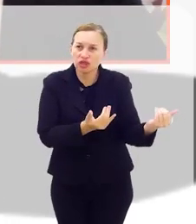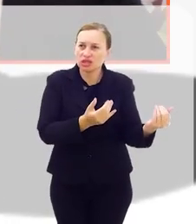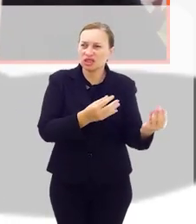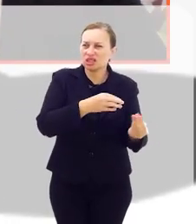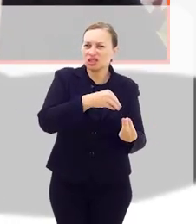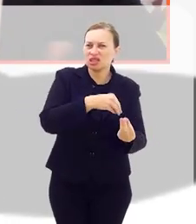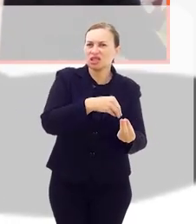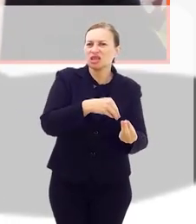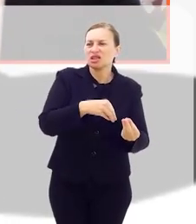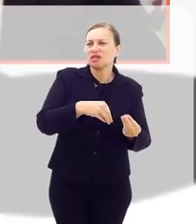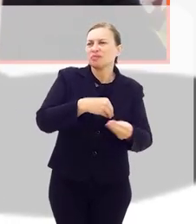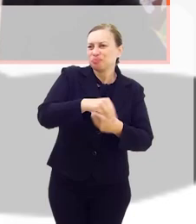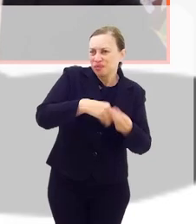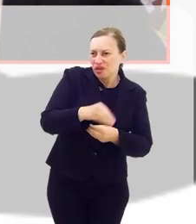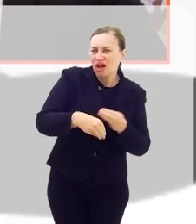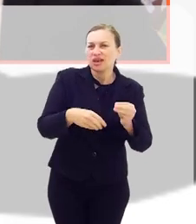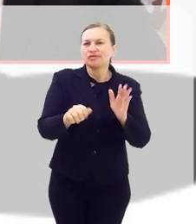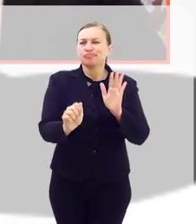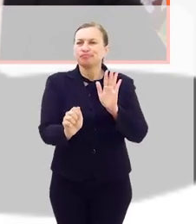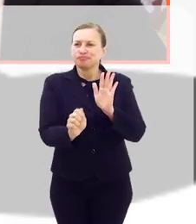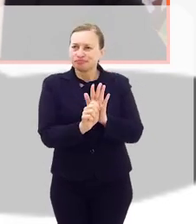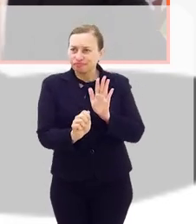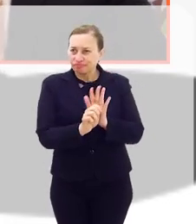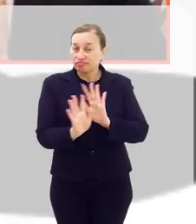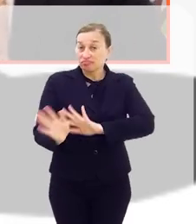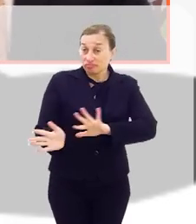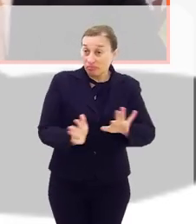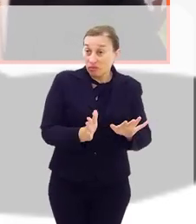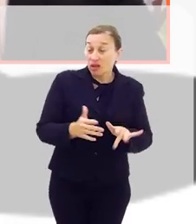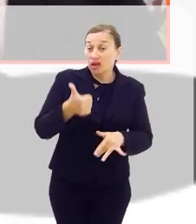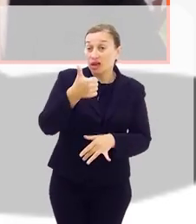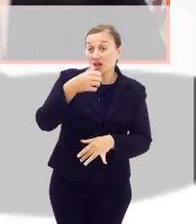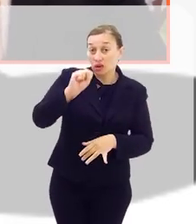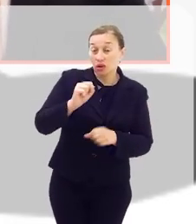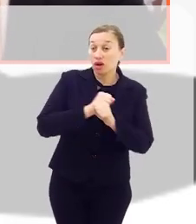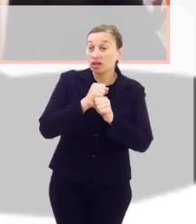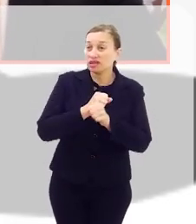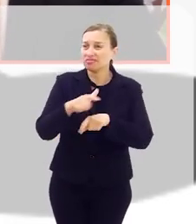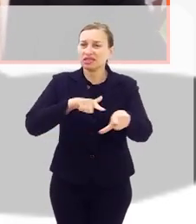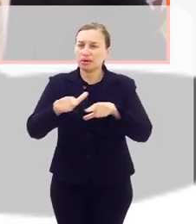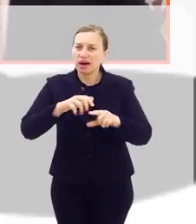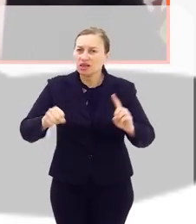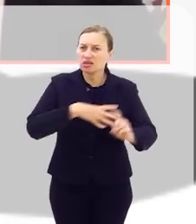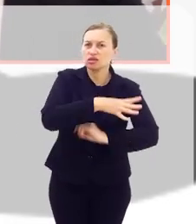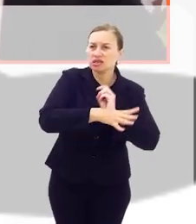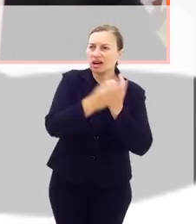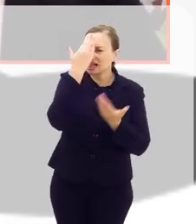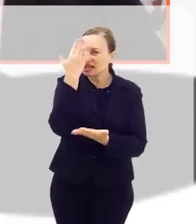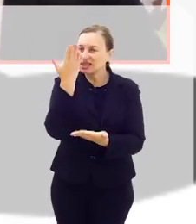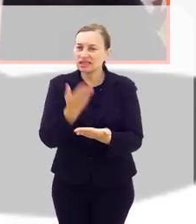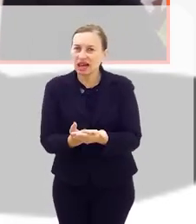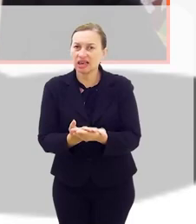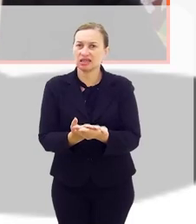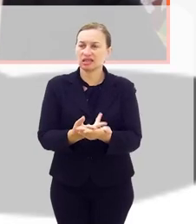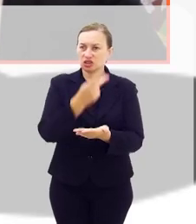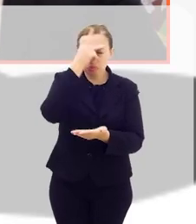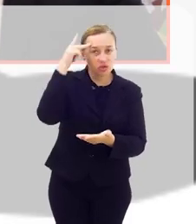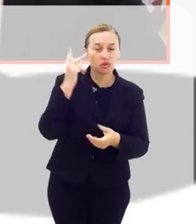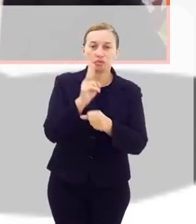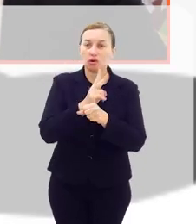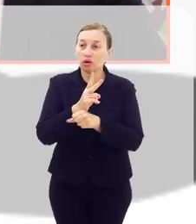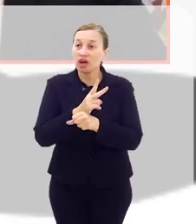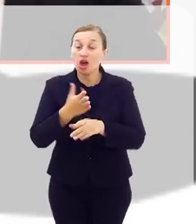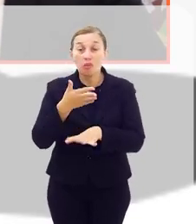envolvidos na marginalidade. Então, em 18 anos do meu trabalho social, eu sempre procurei acreditar nas pessoas.